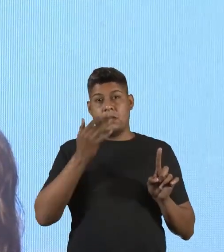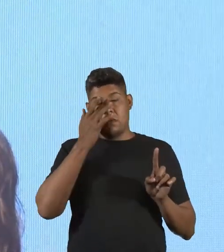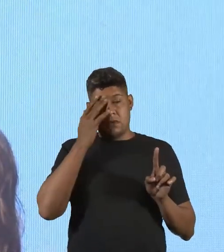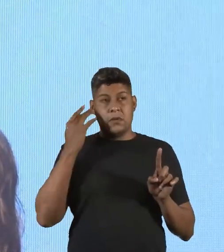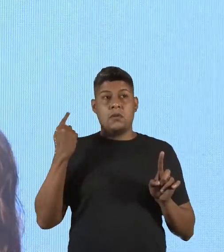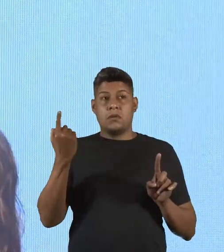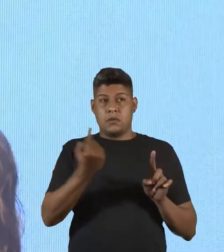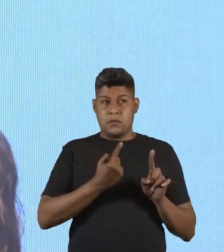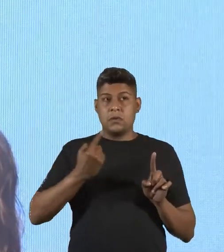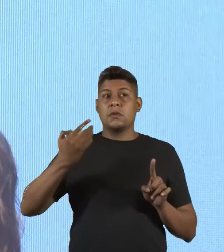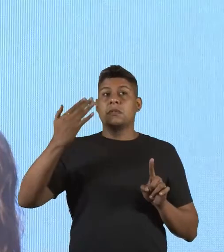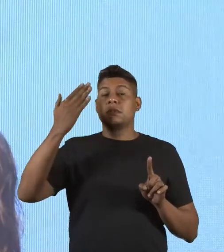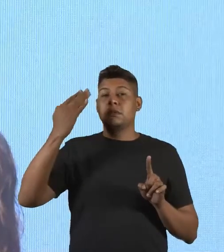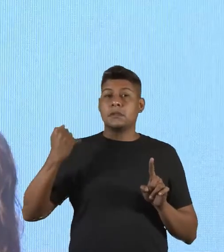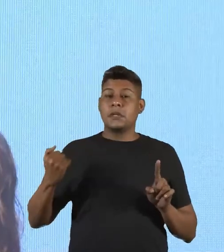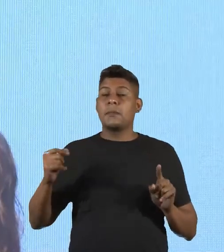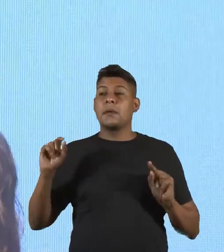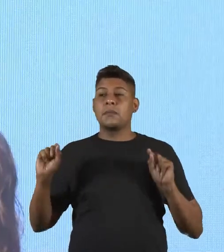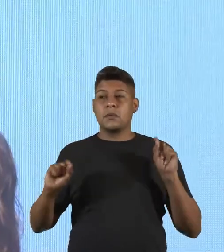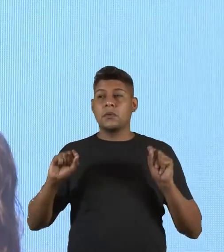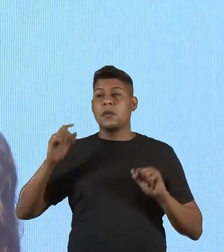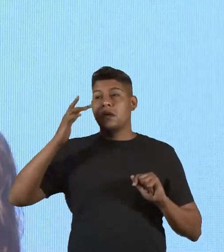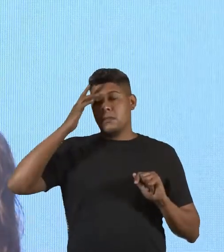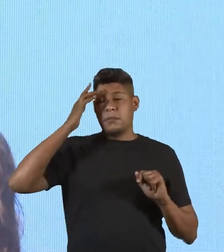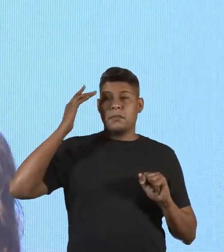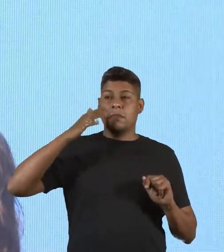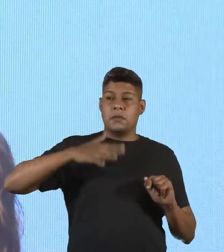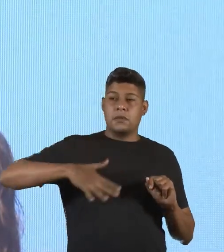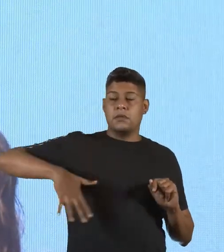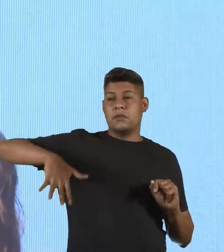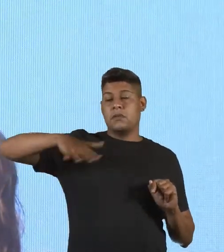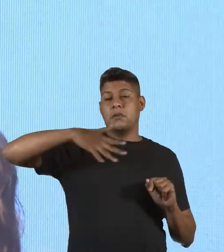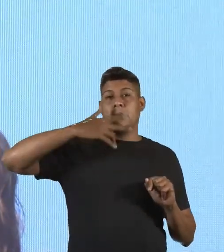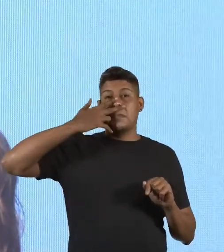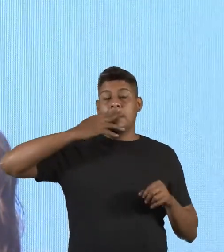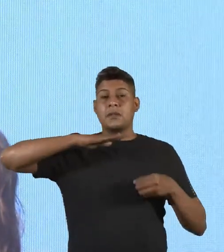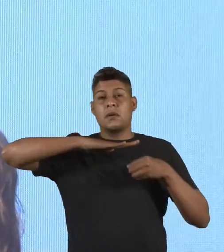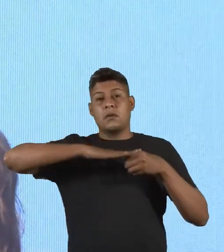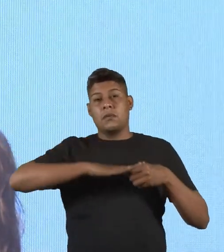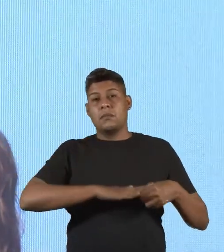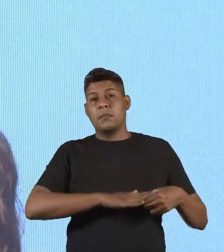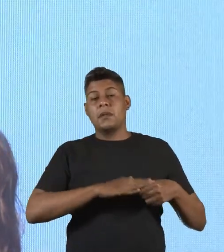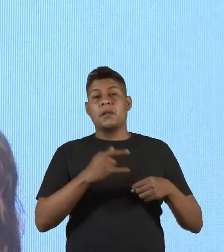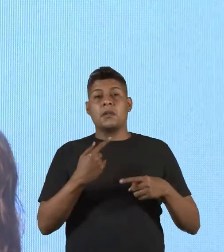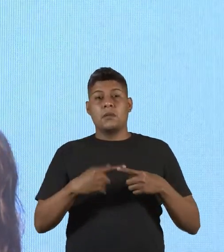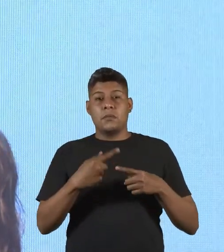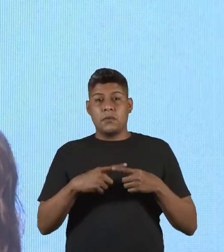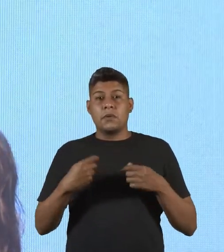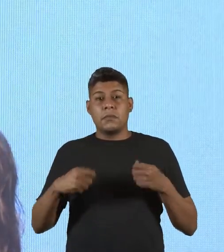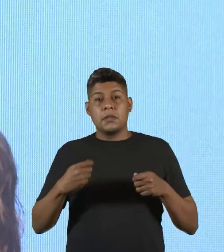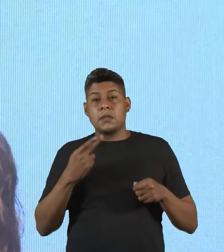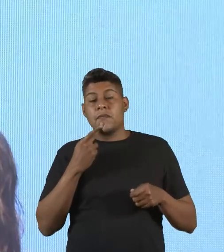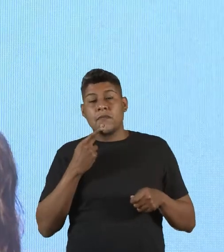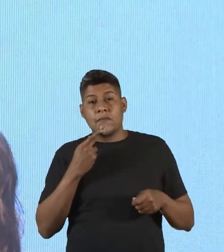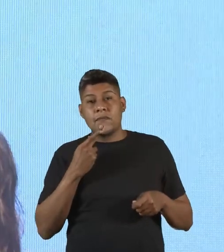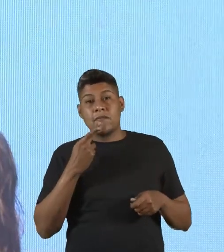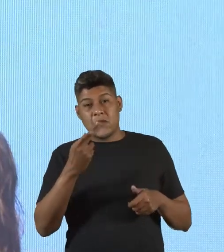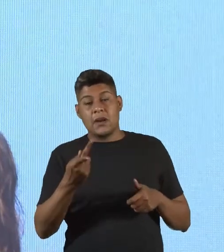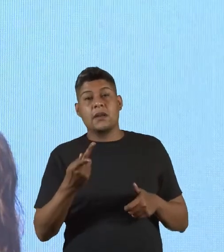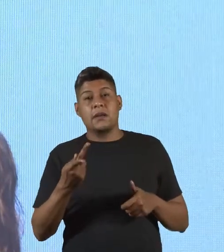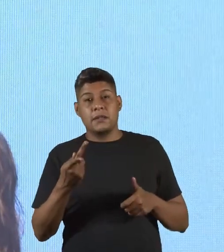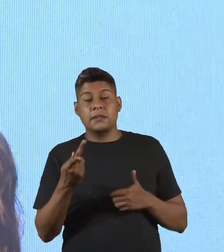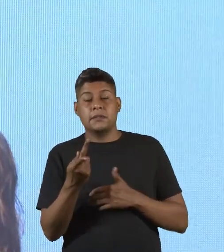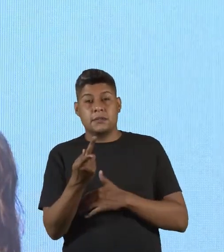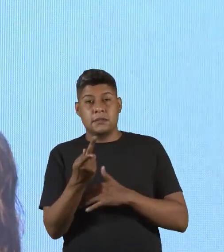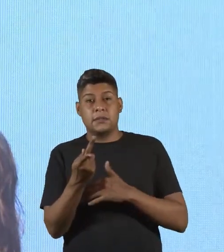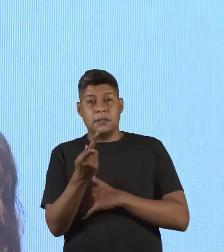também sabemos que essa população é subestimada, porque ela necessita de autodeclaração e